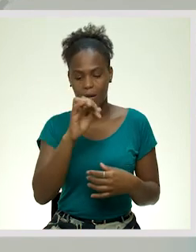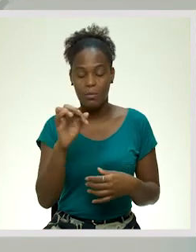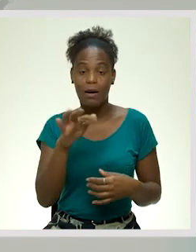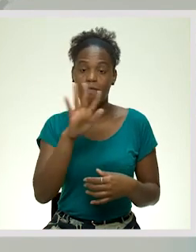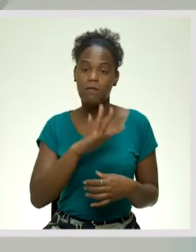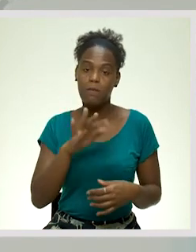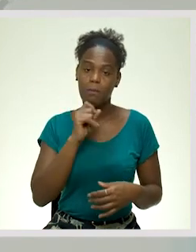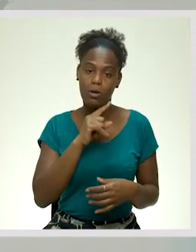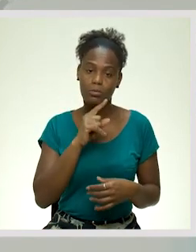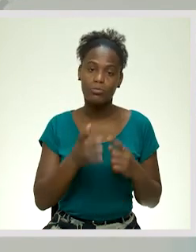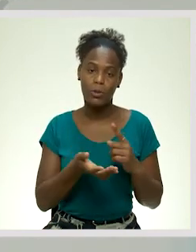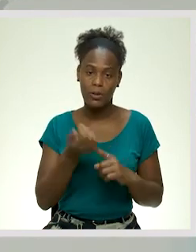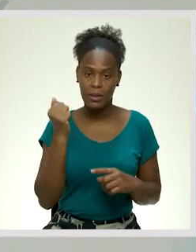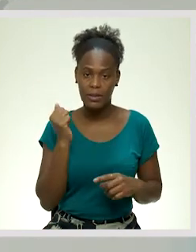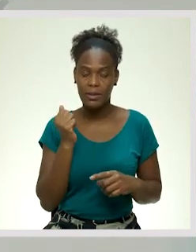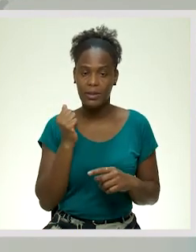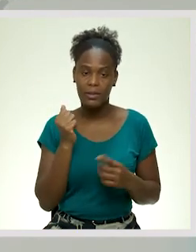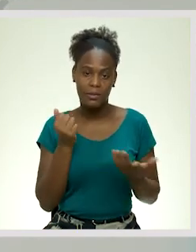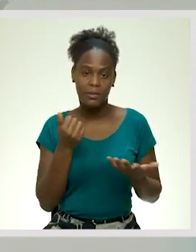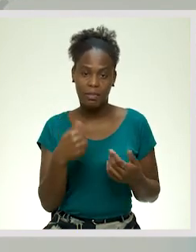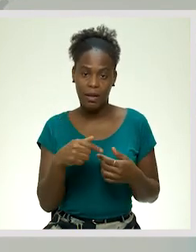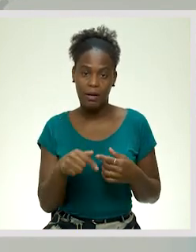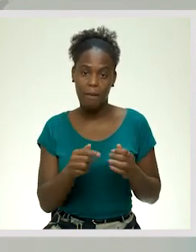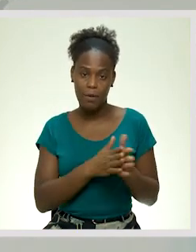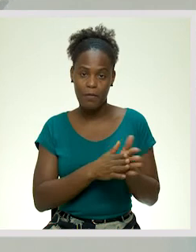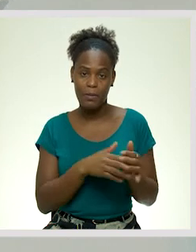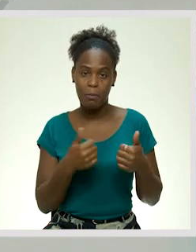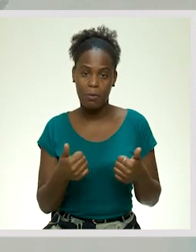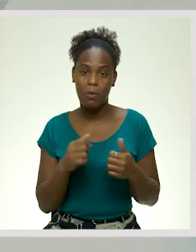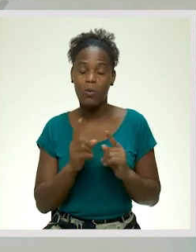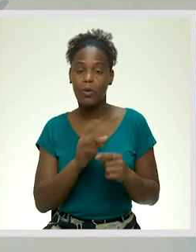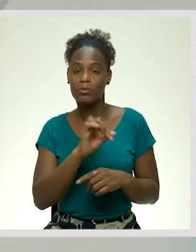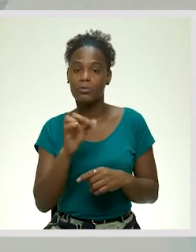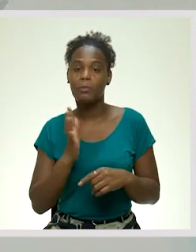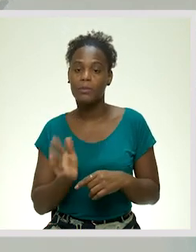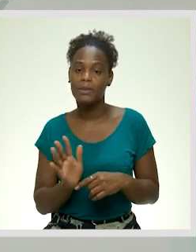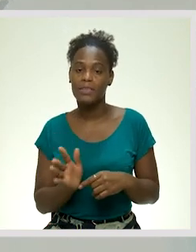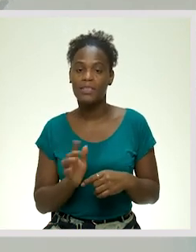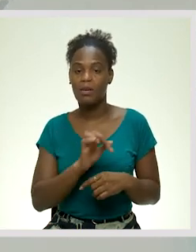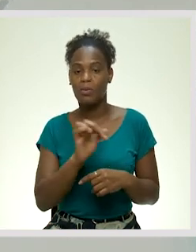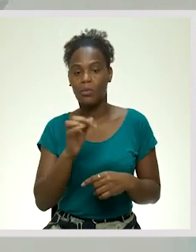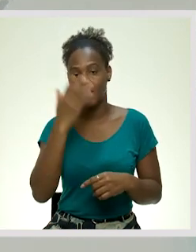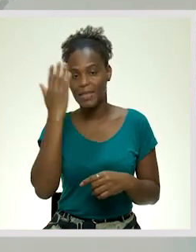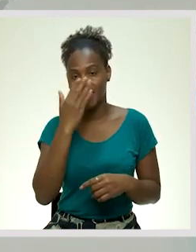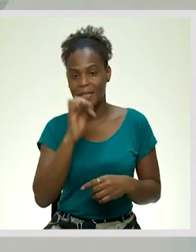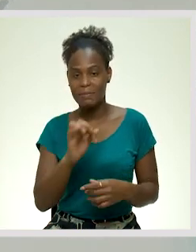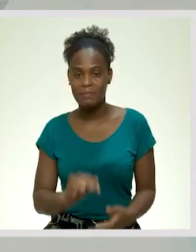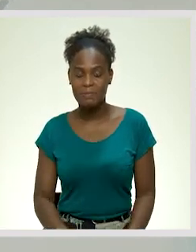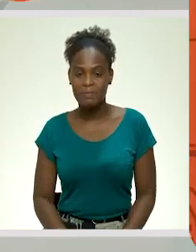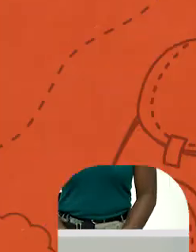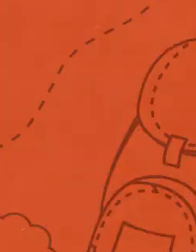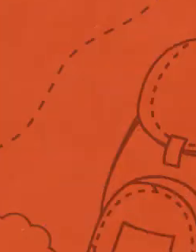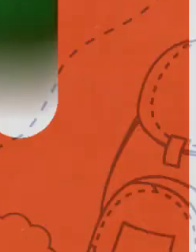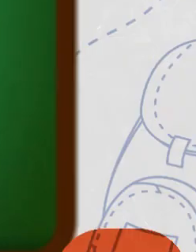por forma a conseguirem, digamos assim, ter o bom proveito daquilo que precisam no vosso dia-a-dia.